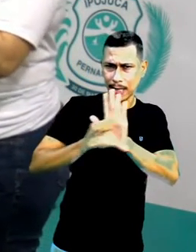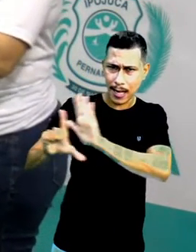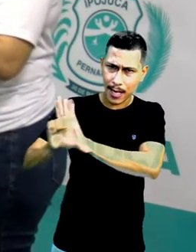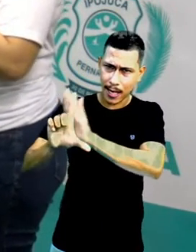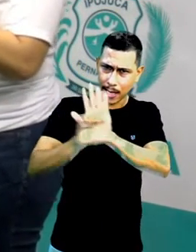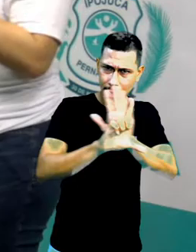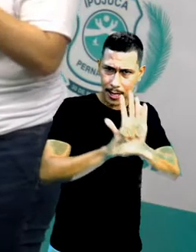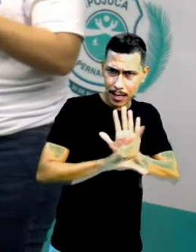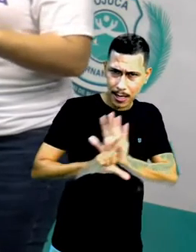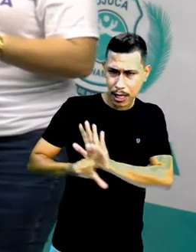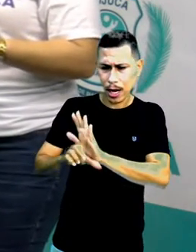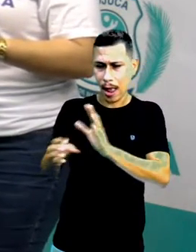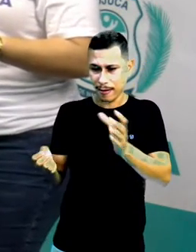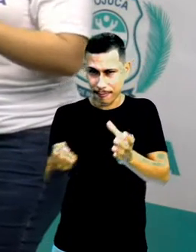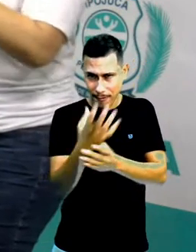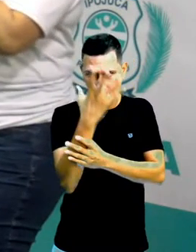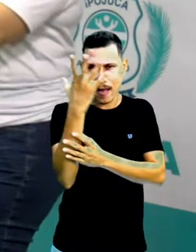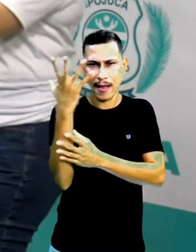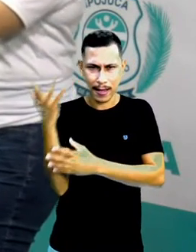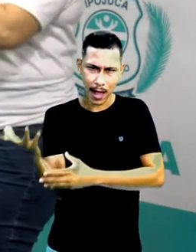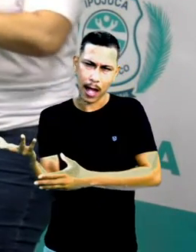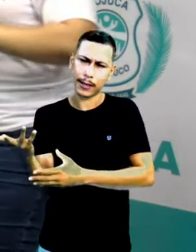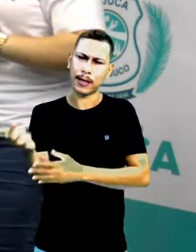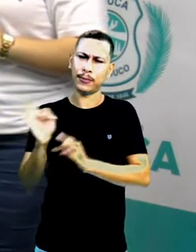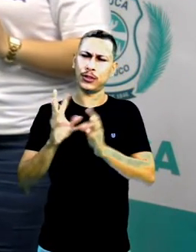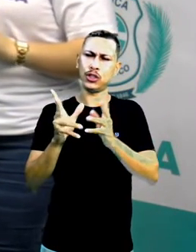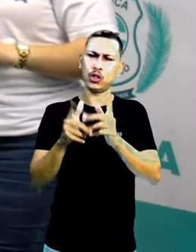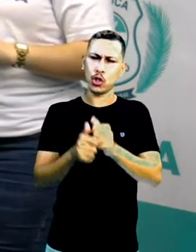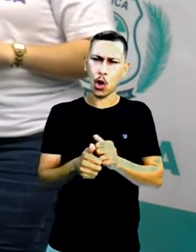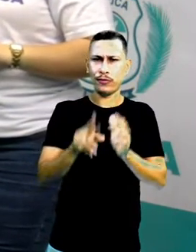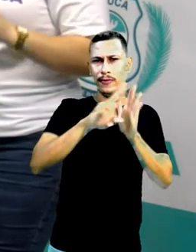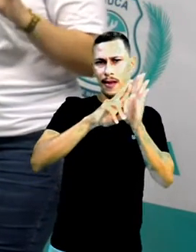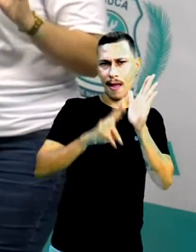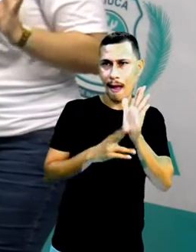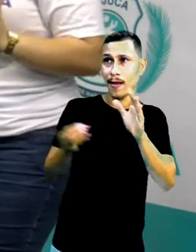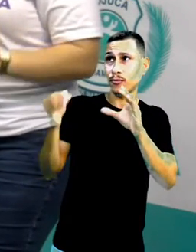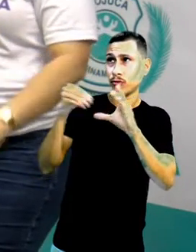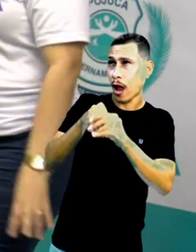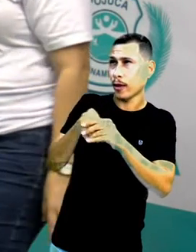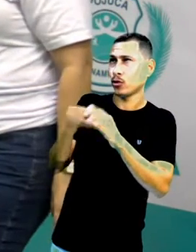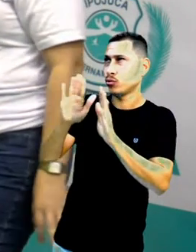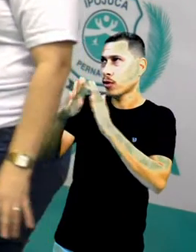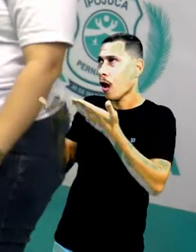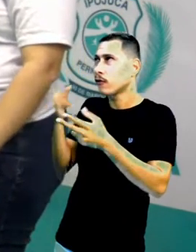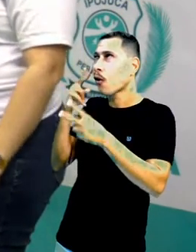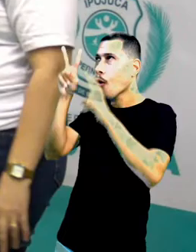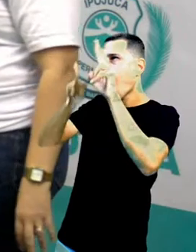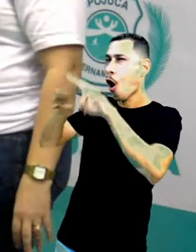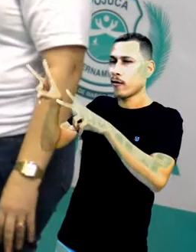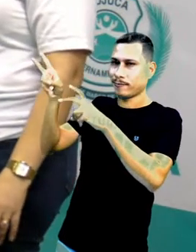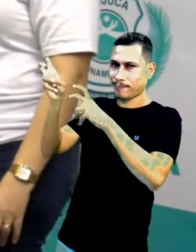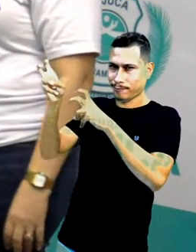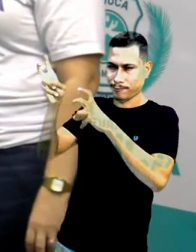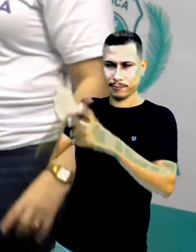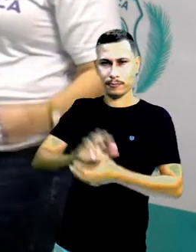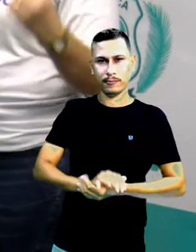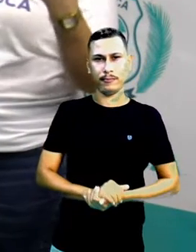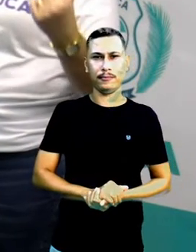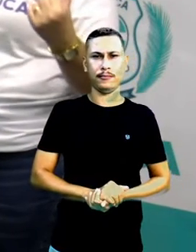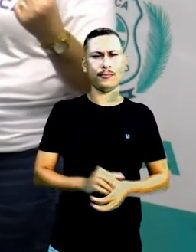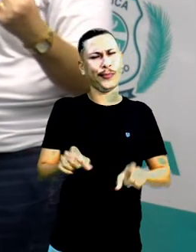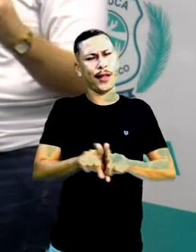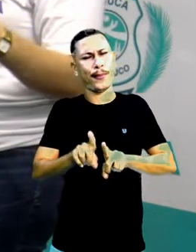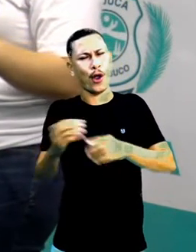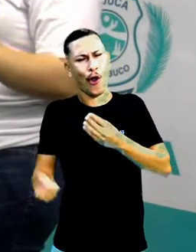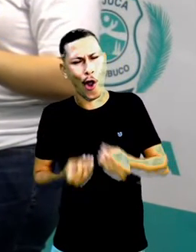que foi instituída para todas as normas que tem aqui dentro desses livrinhos. Nós temos também,